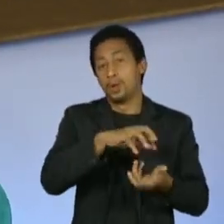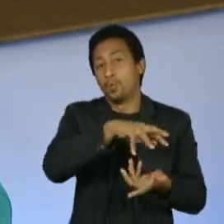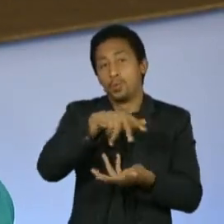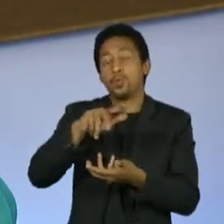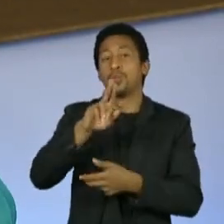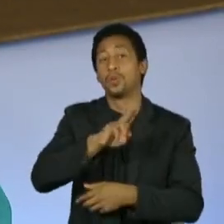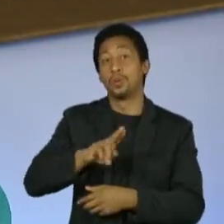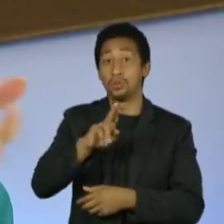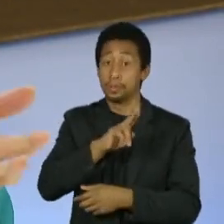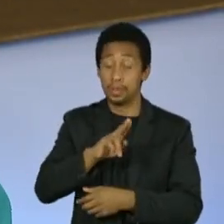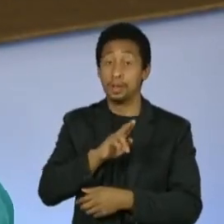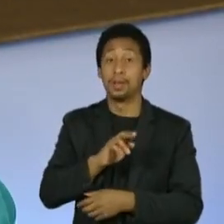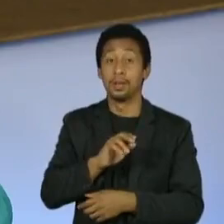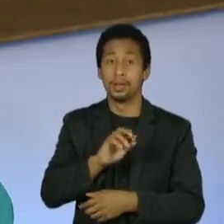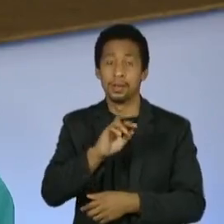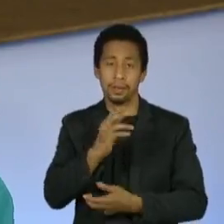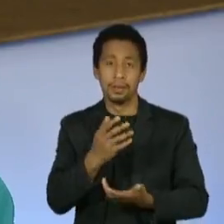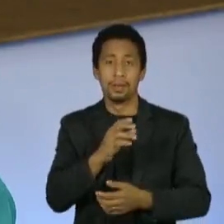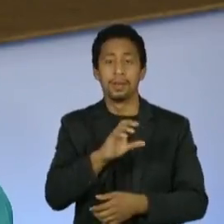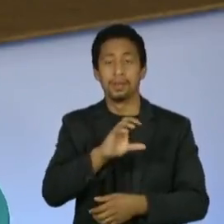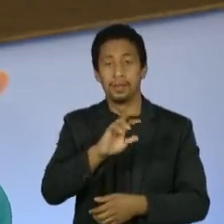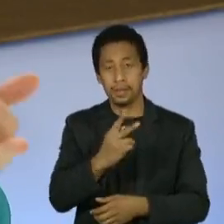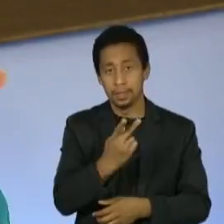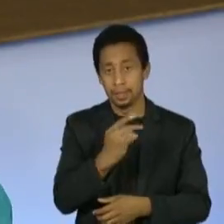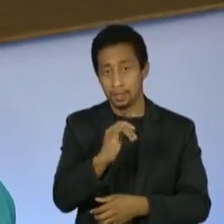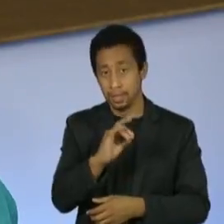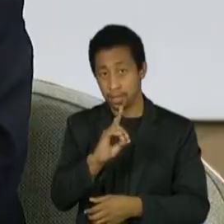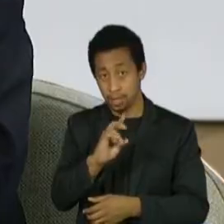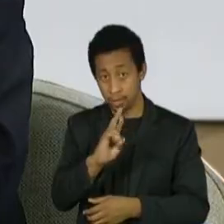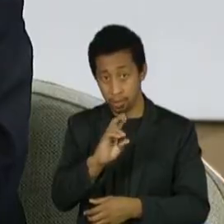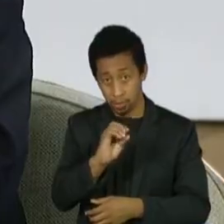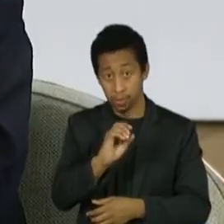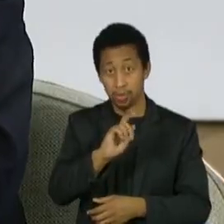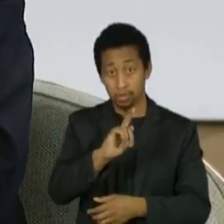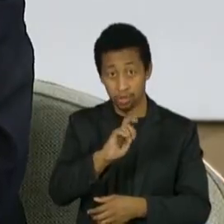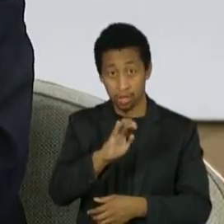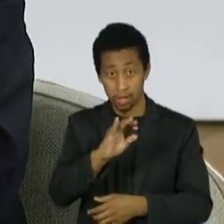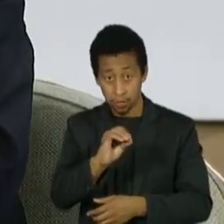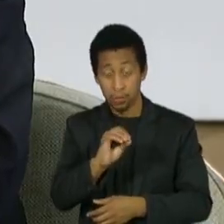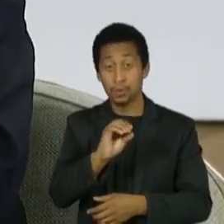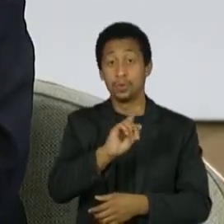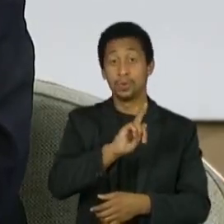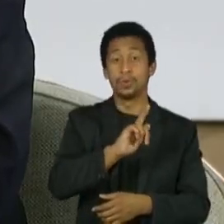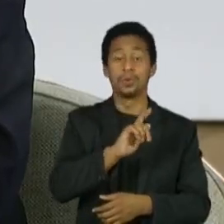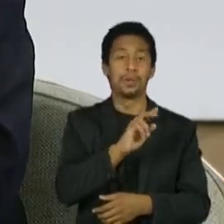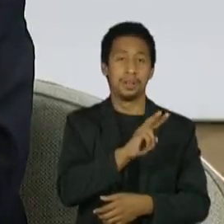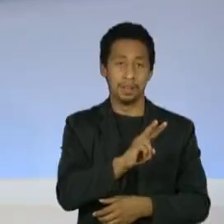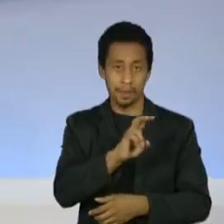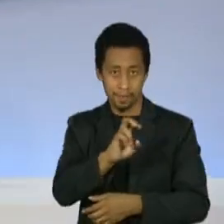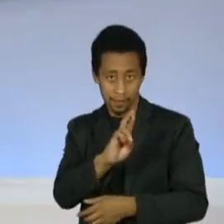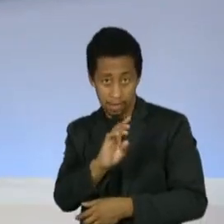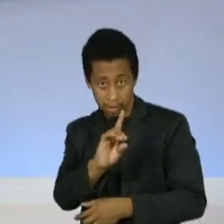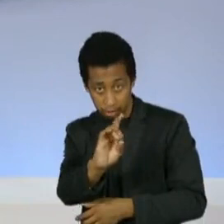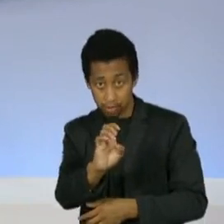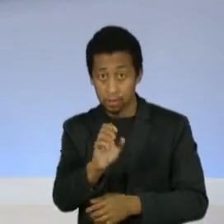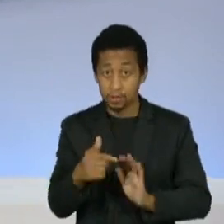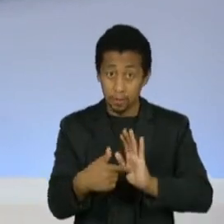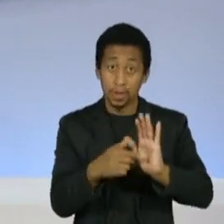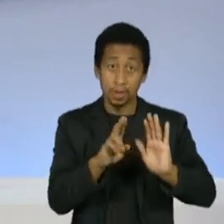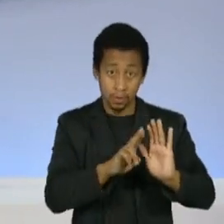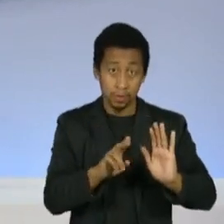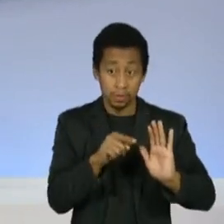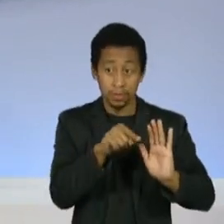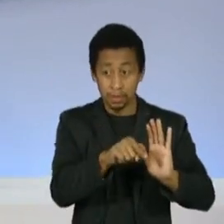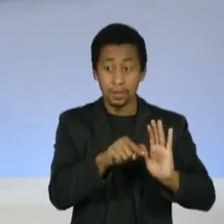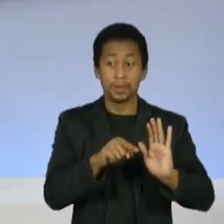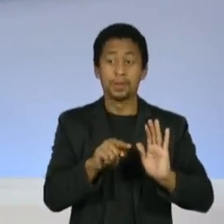é gerado aí a partir de eólica, solar. Vocês também querem diversificar?